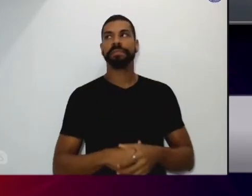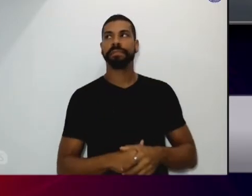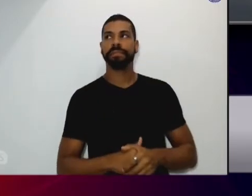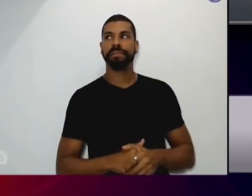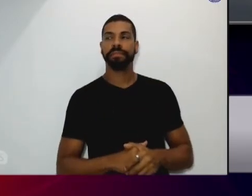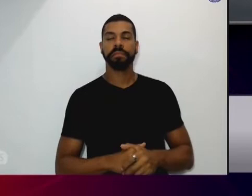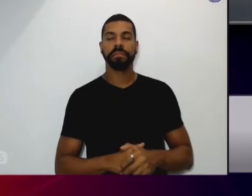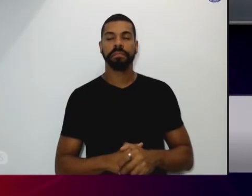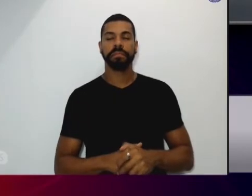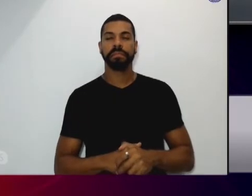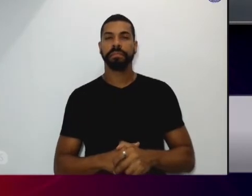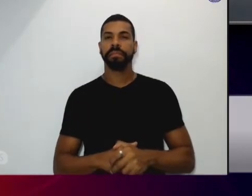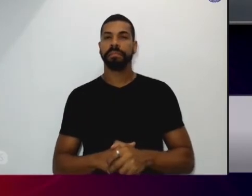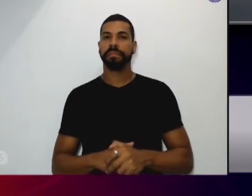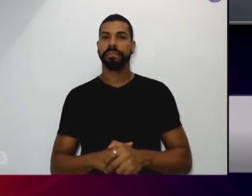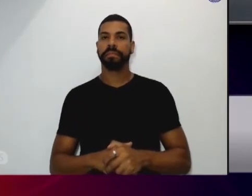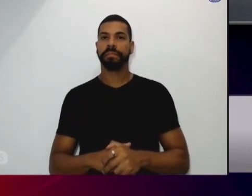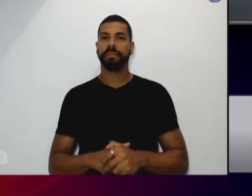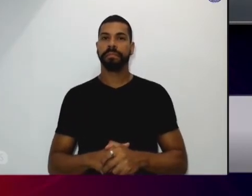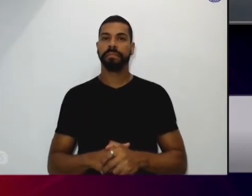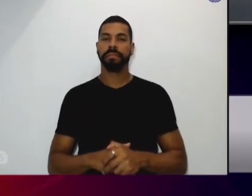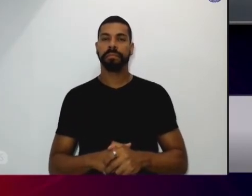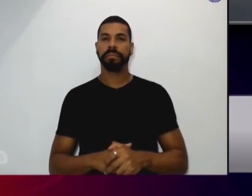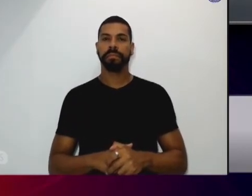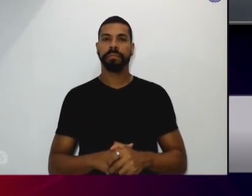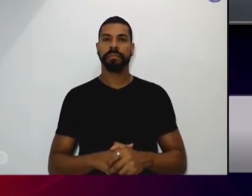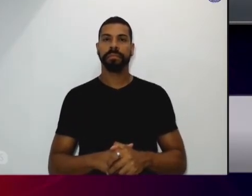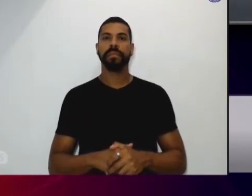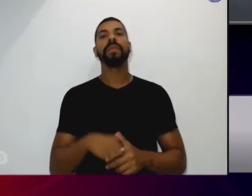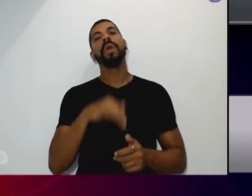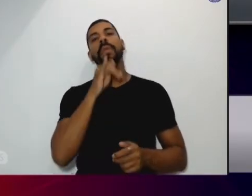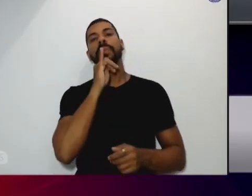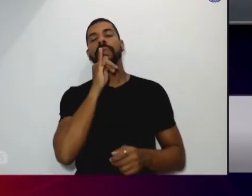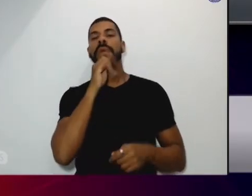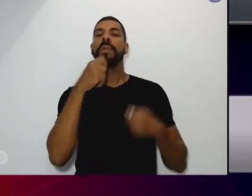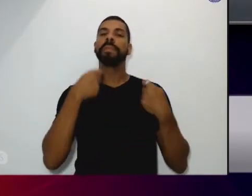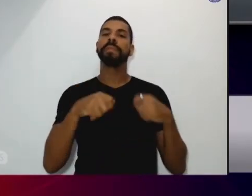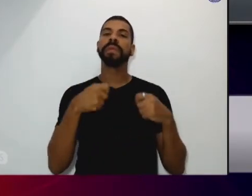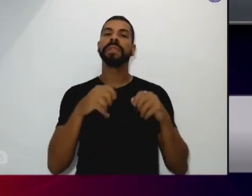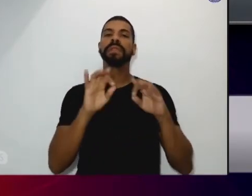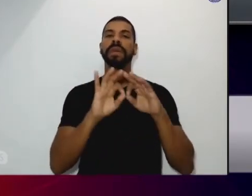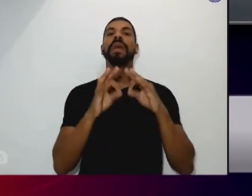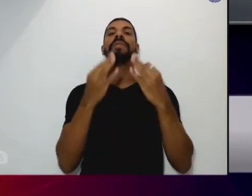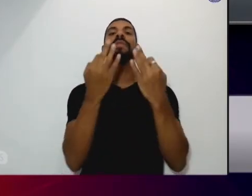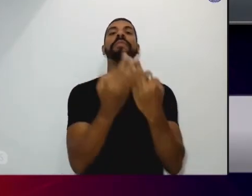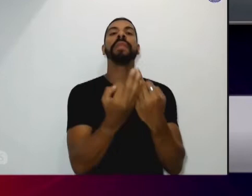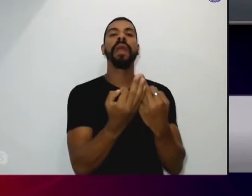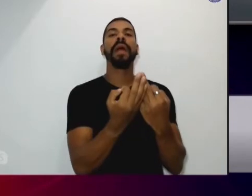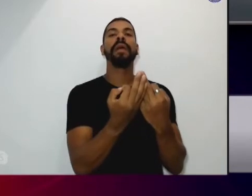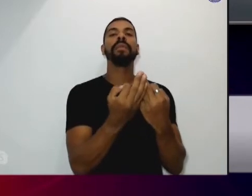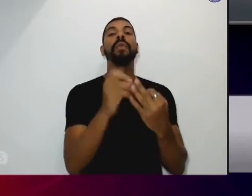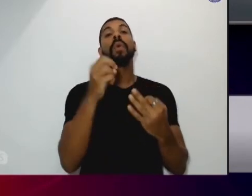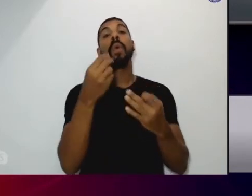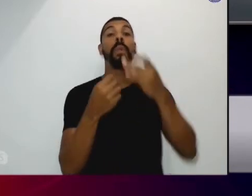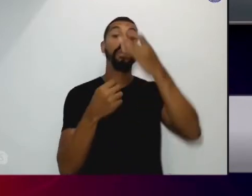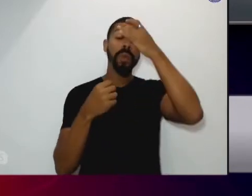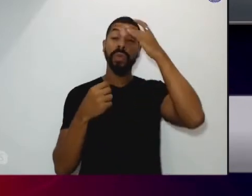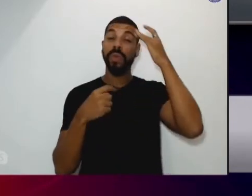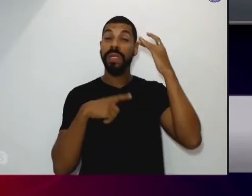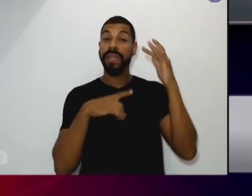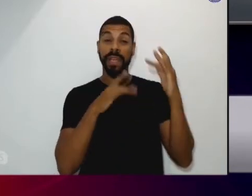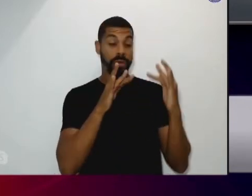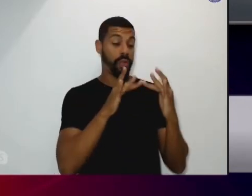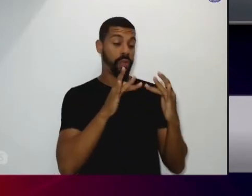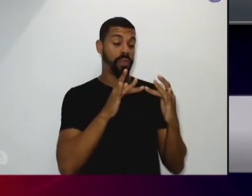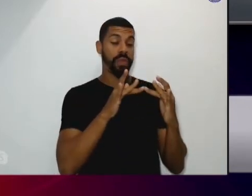necessidades de atendimento familiar ou de pessoas que convivam com essa pessoa que tentou alguma